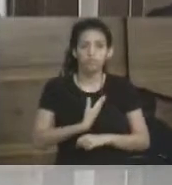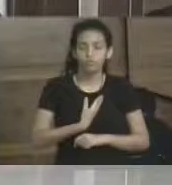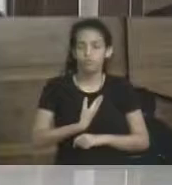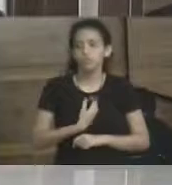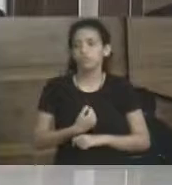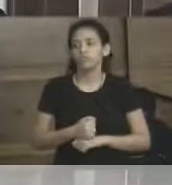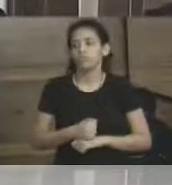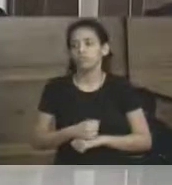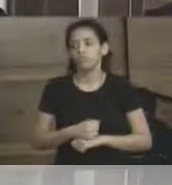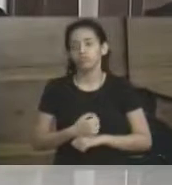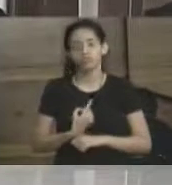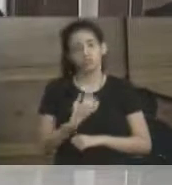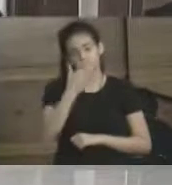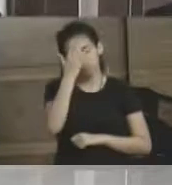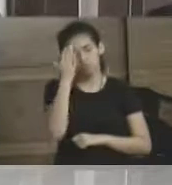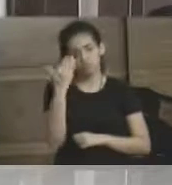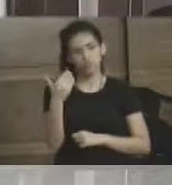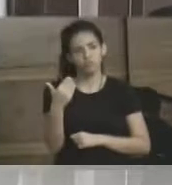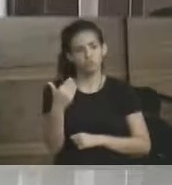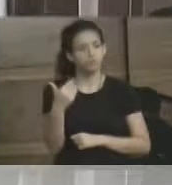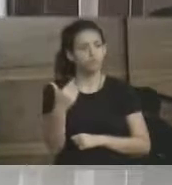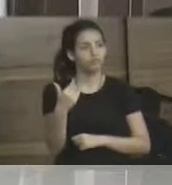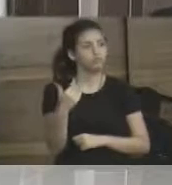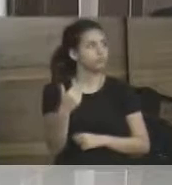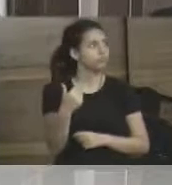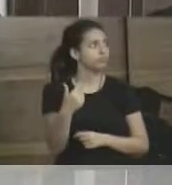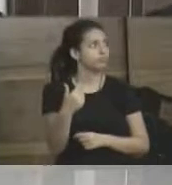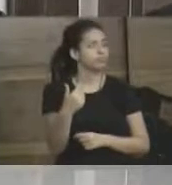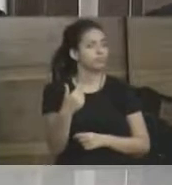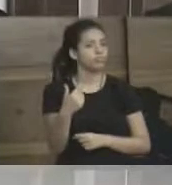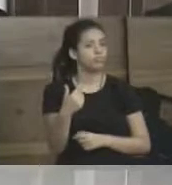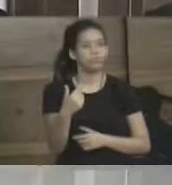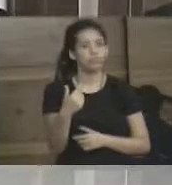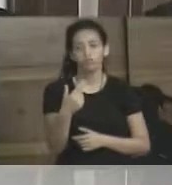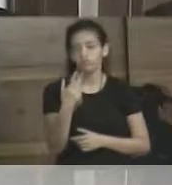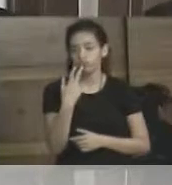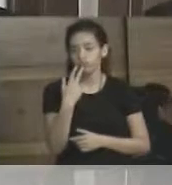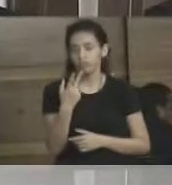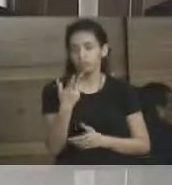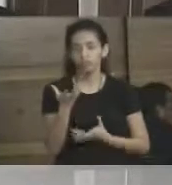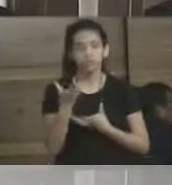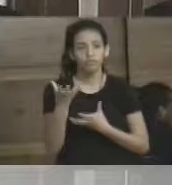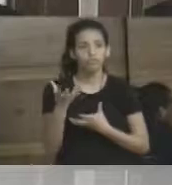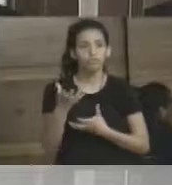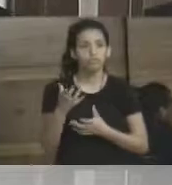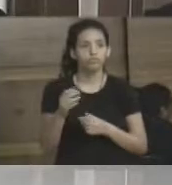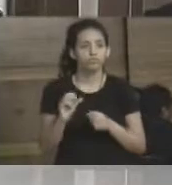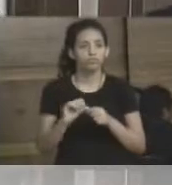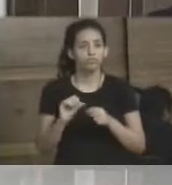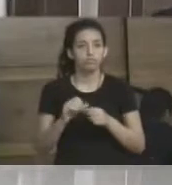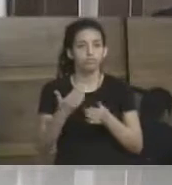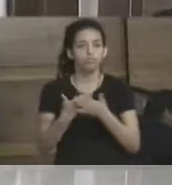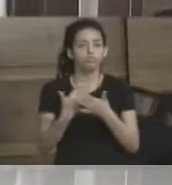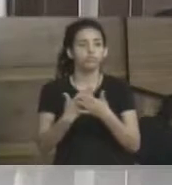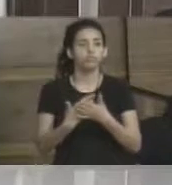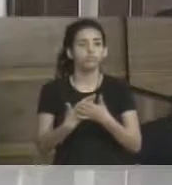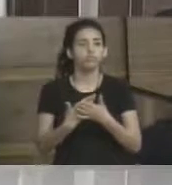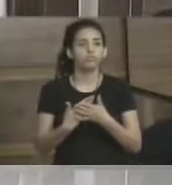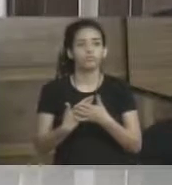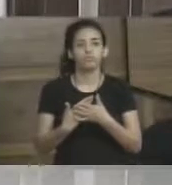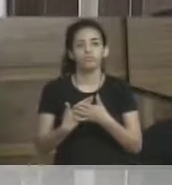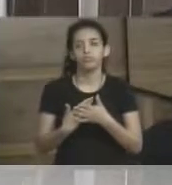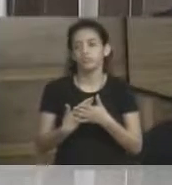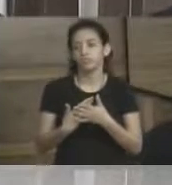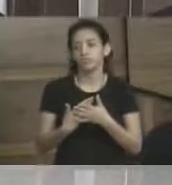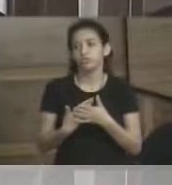e é um camarada que me procurou sobre um possível estudo que a UFRJ tem vontade de implantar em Angra dos Geis, um estudo sobre uma parceria público